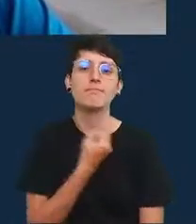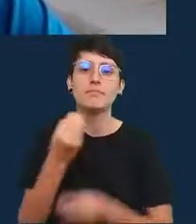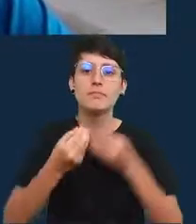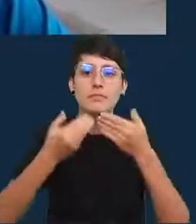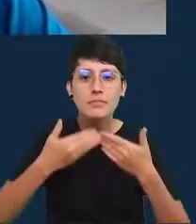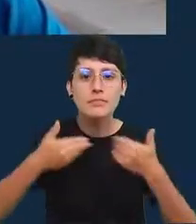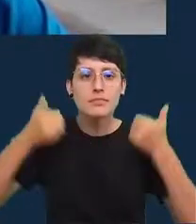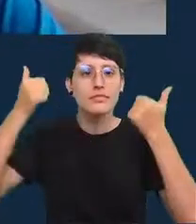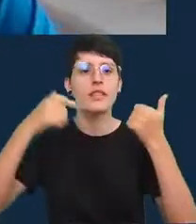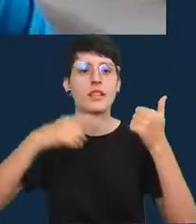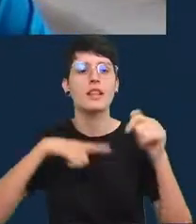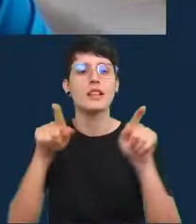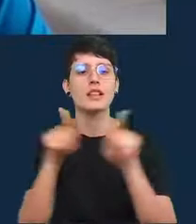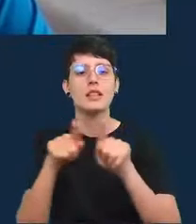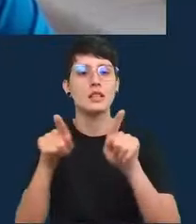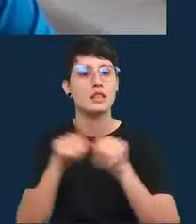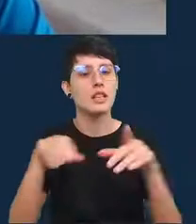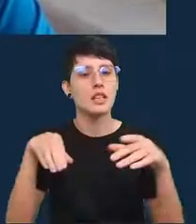jornal